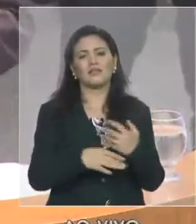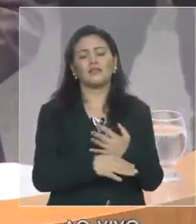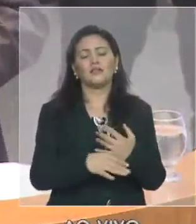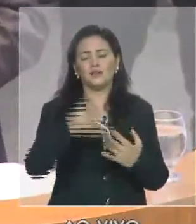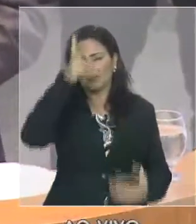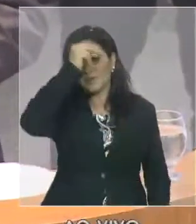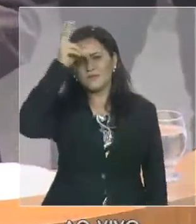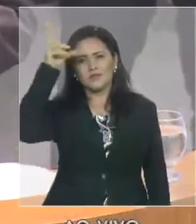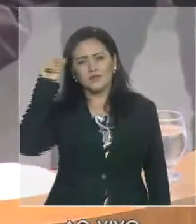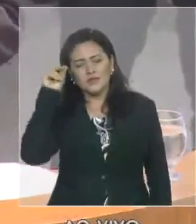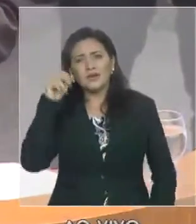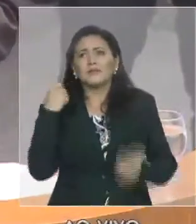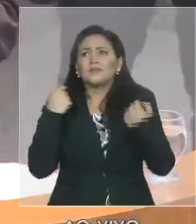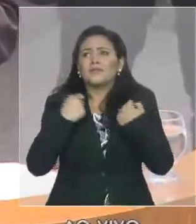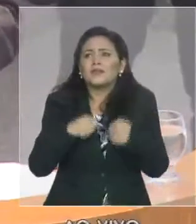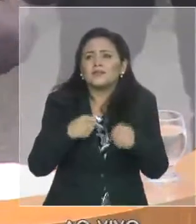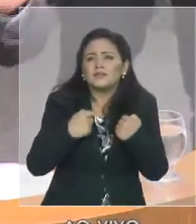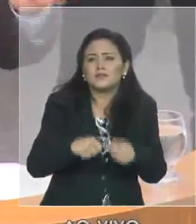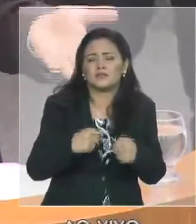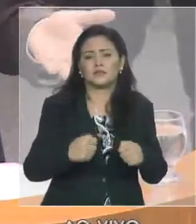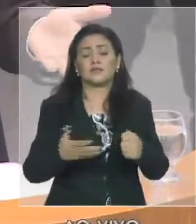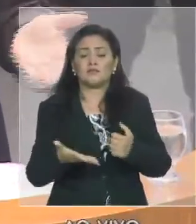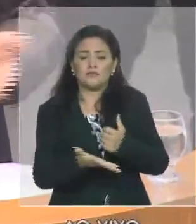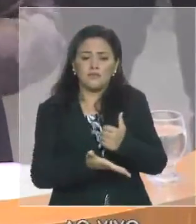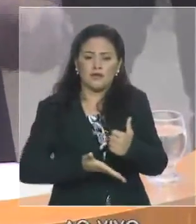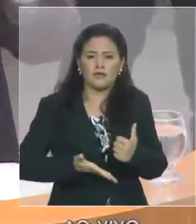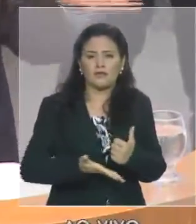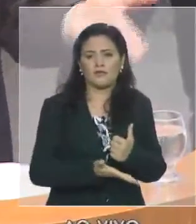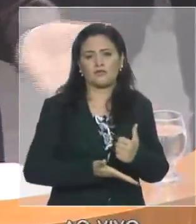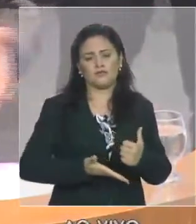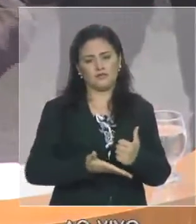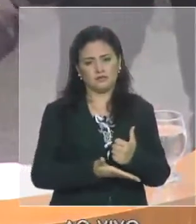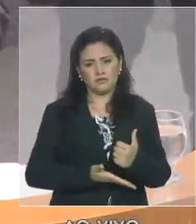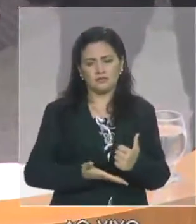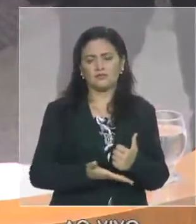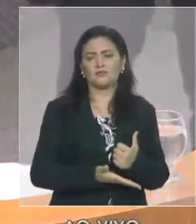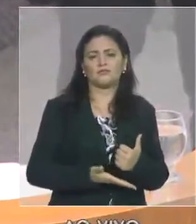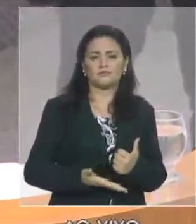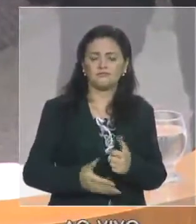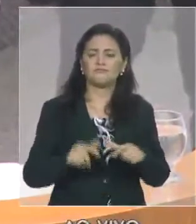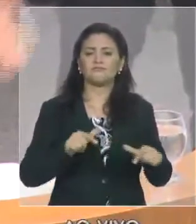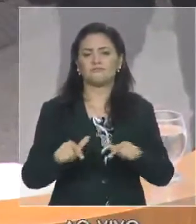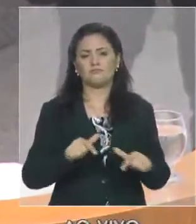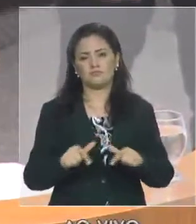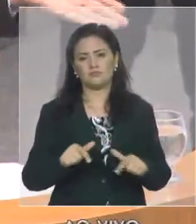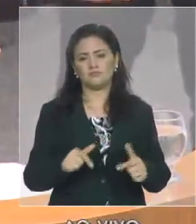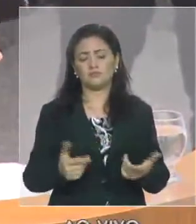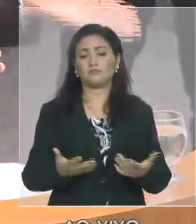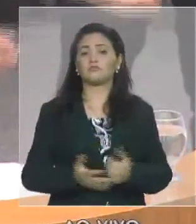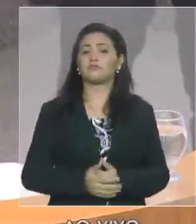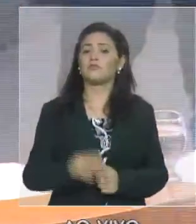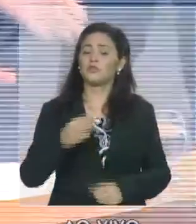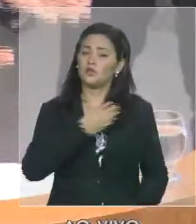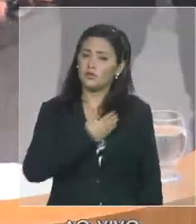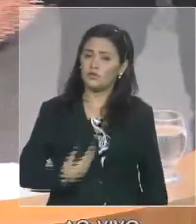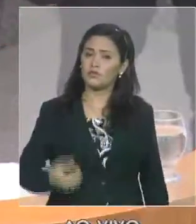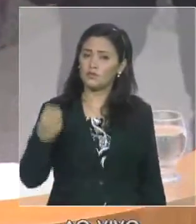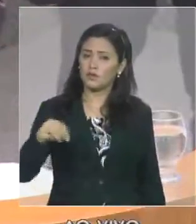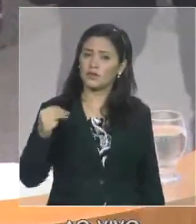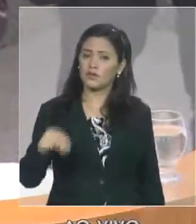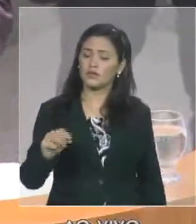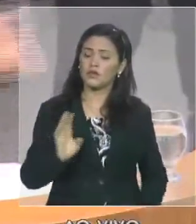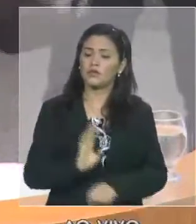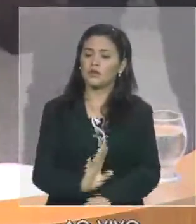manutenção de serviços públicos essenciais. Pois bem, uma das formas do governo do Maranhão auxiliar os municípios é exatamente o